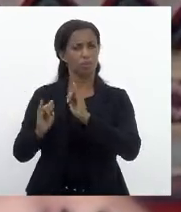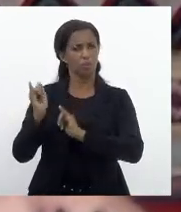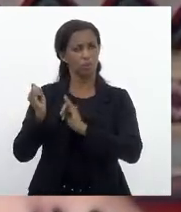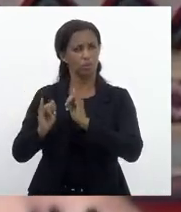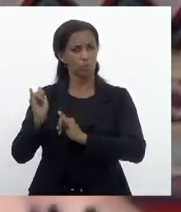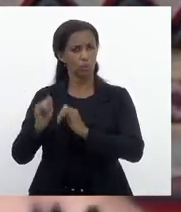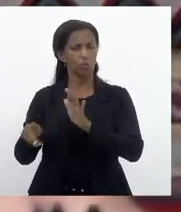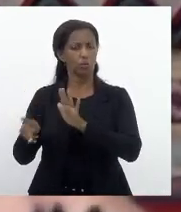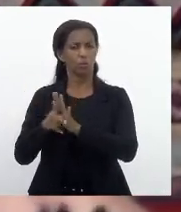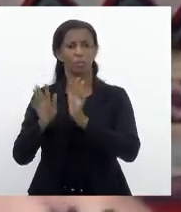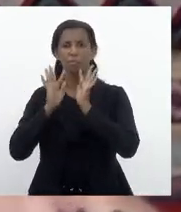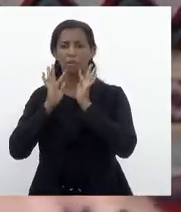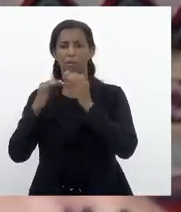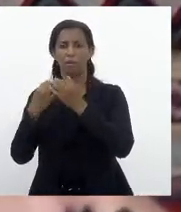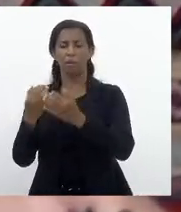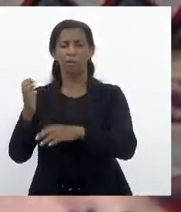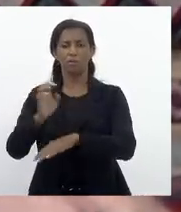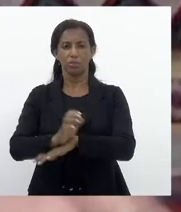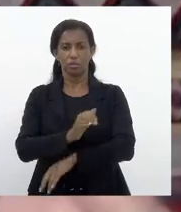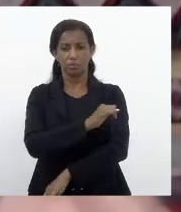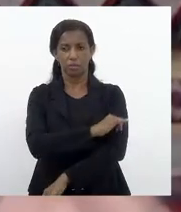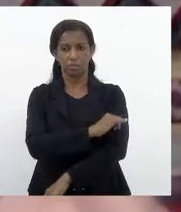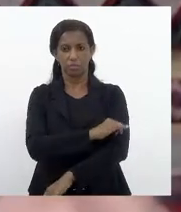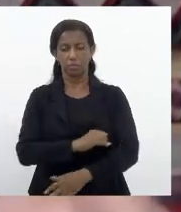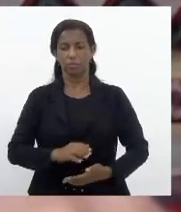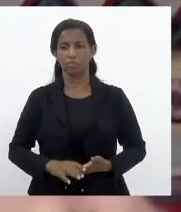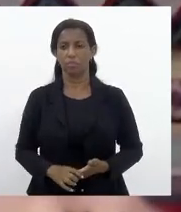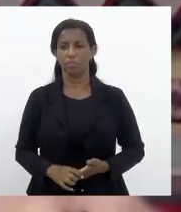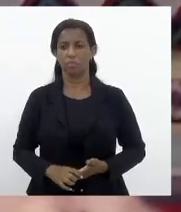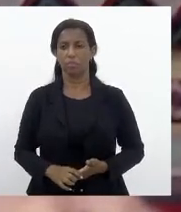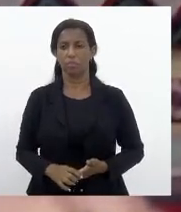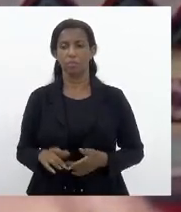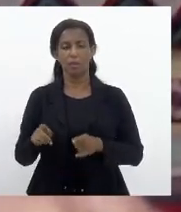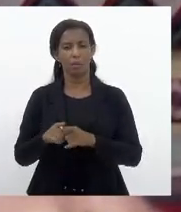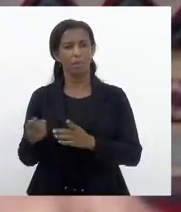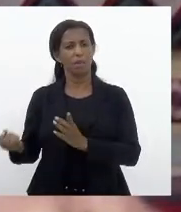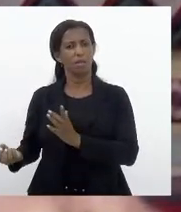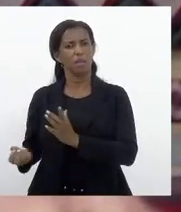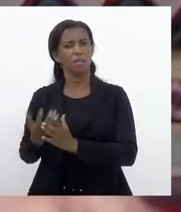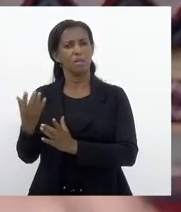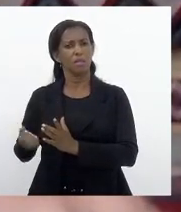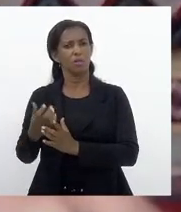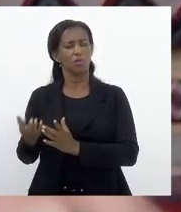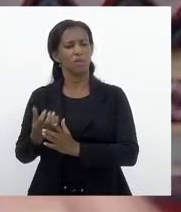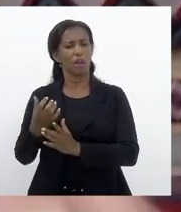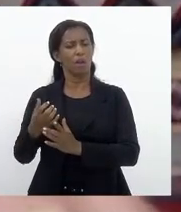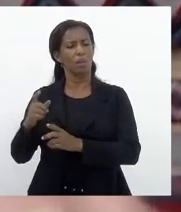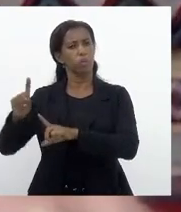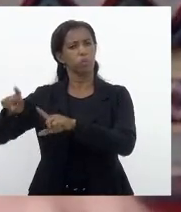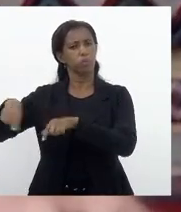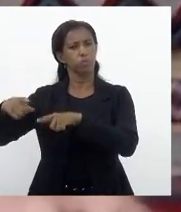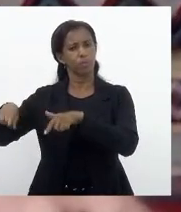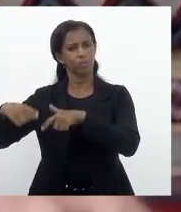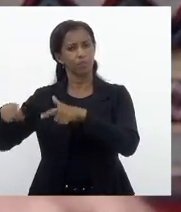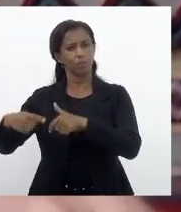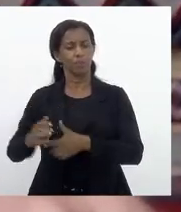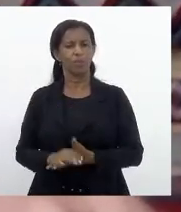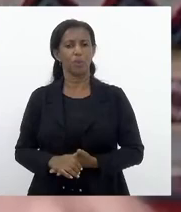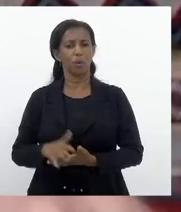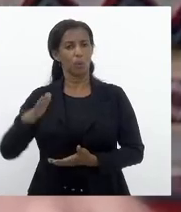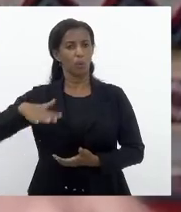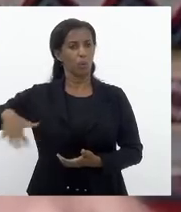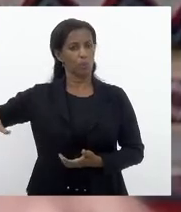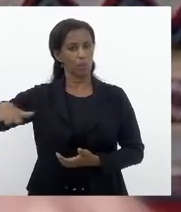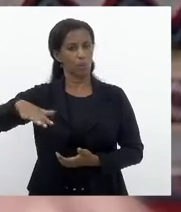no estado do Rio de Janeiro, com a finalidade de incentivar o desenvolvimento rural, urbano e periurbano sustentável,